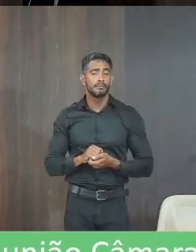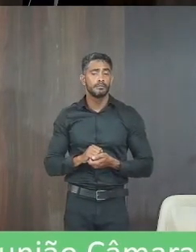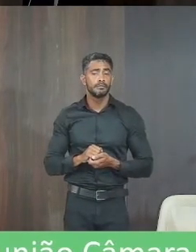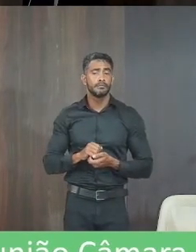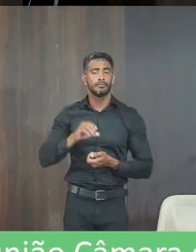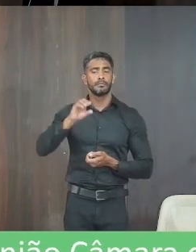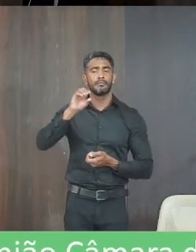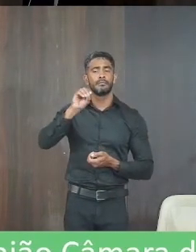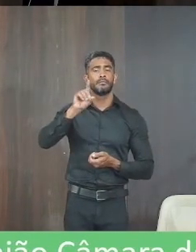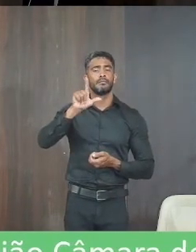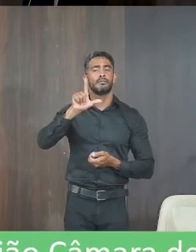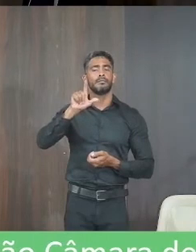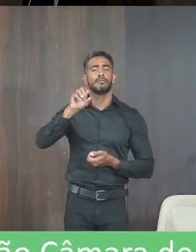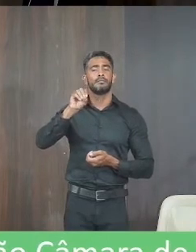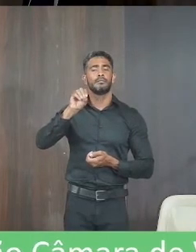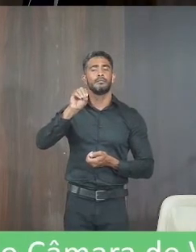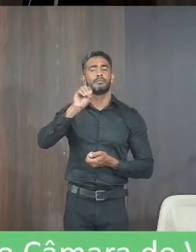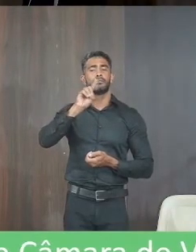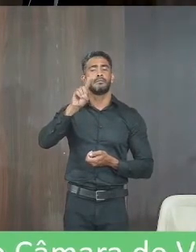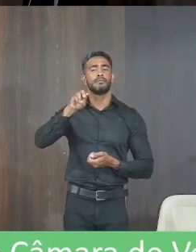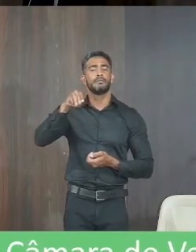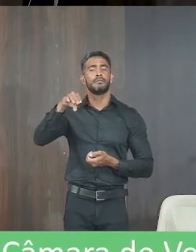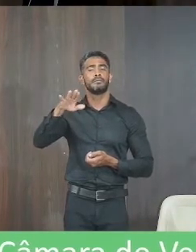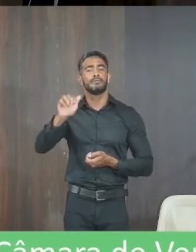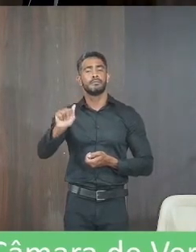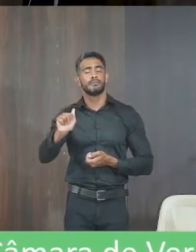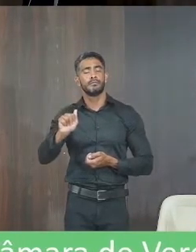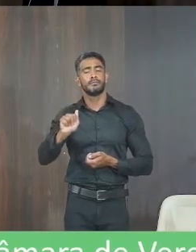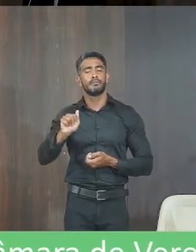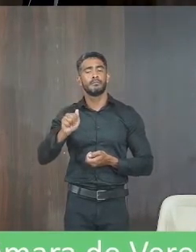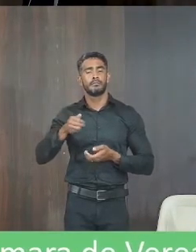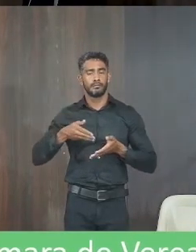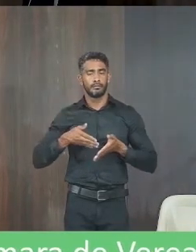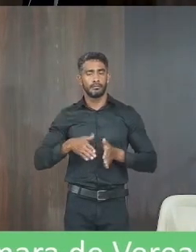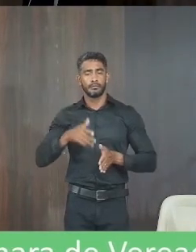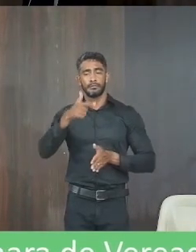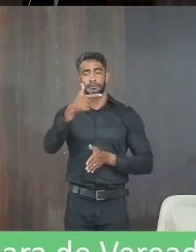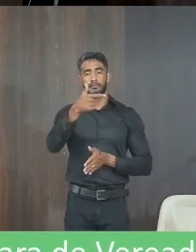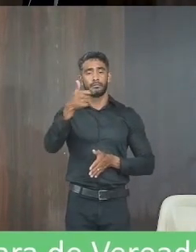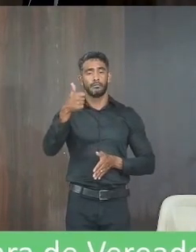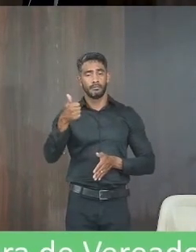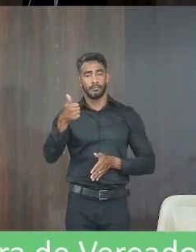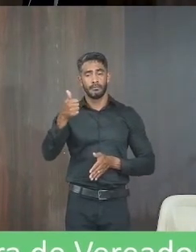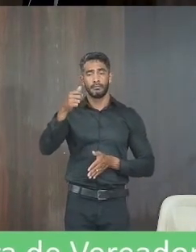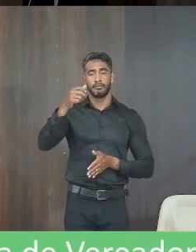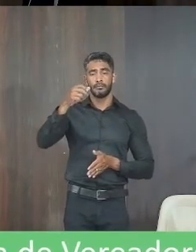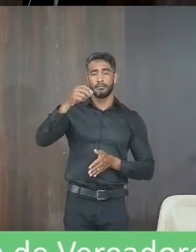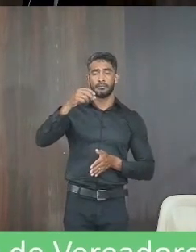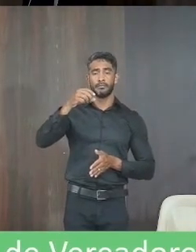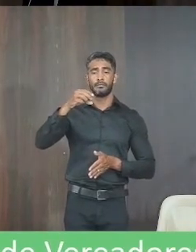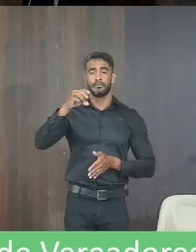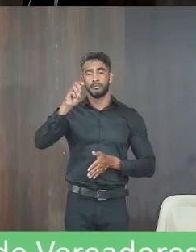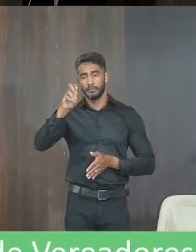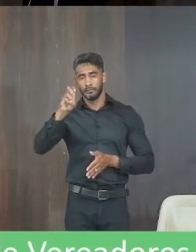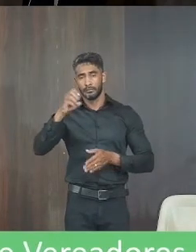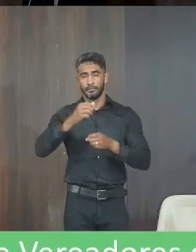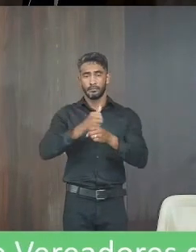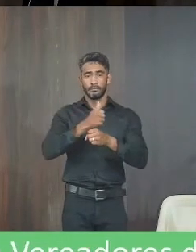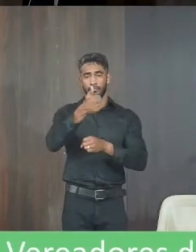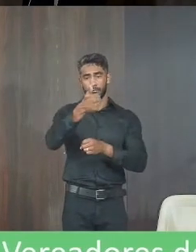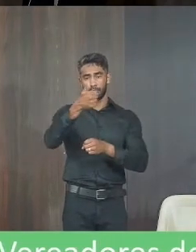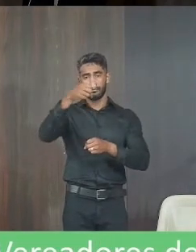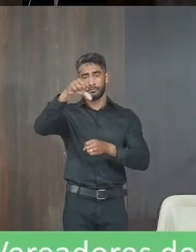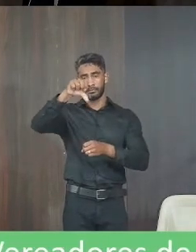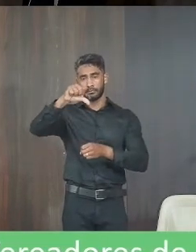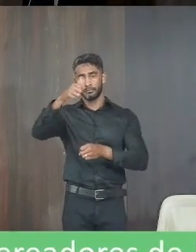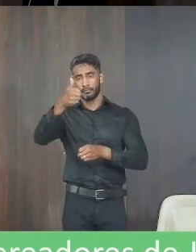Onozimbra Nogueira de Campos nascida em 21 do 5 de 1918 e falecida